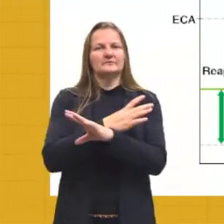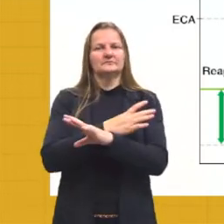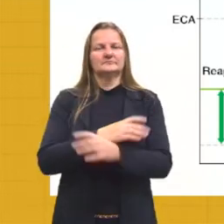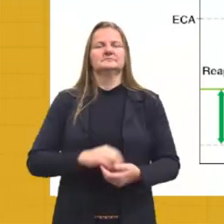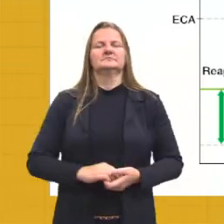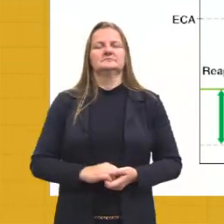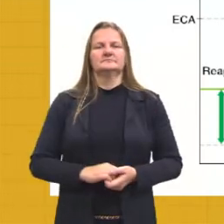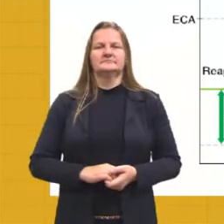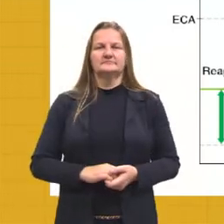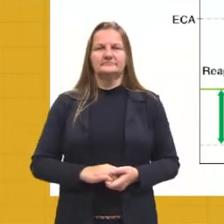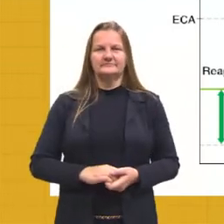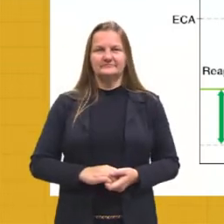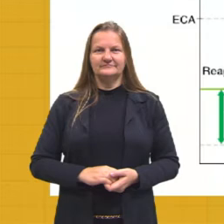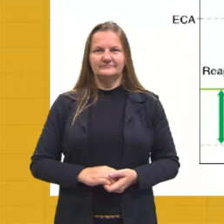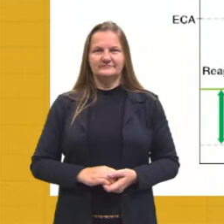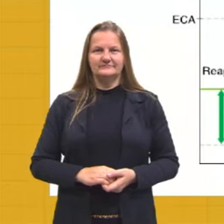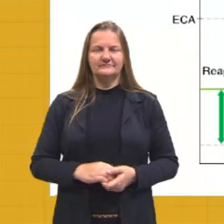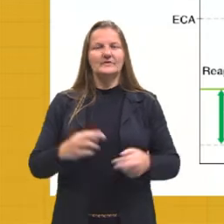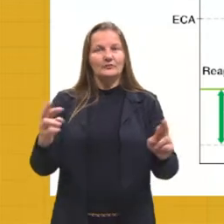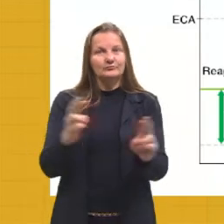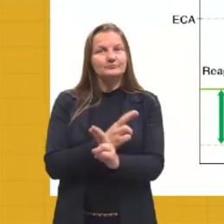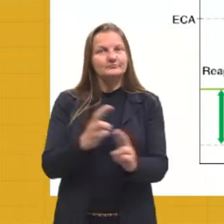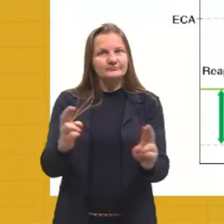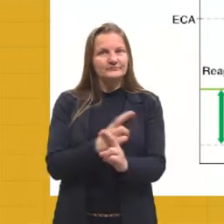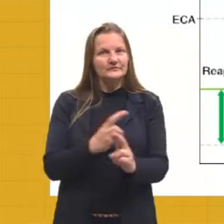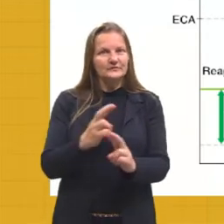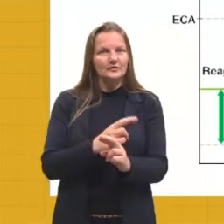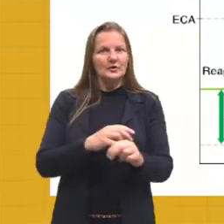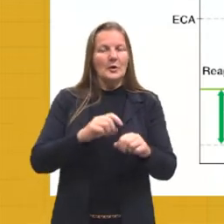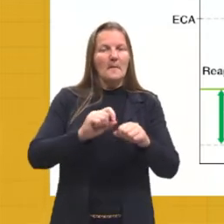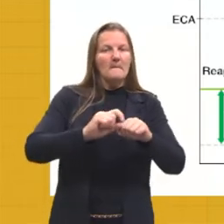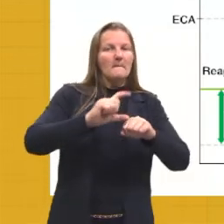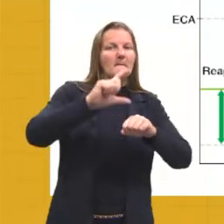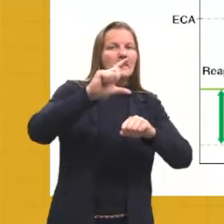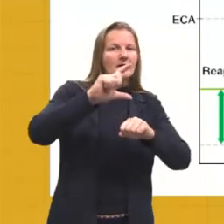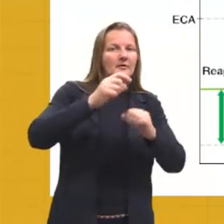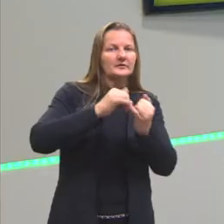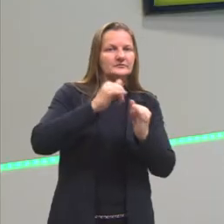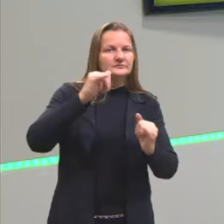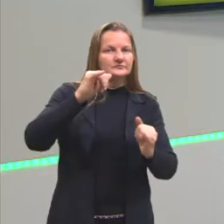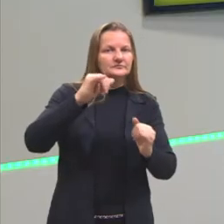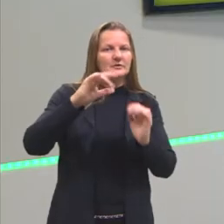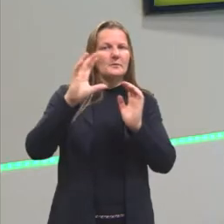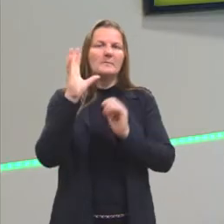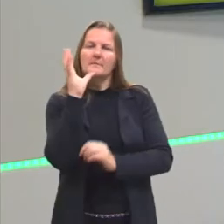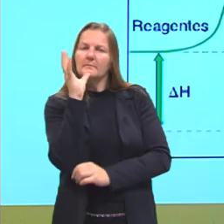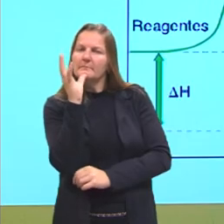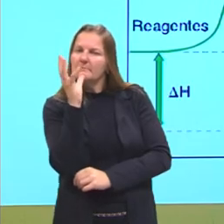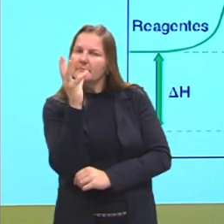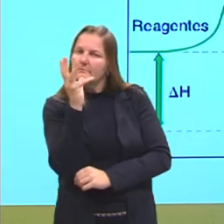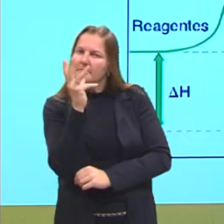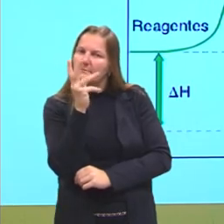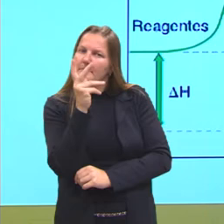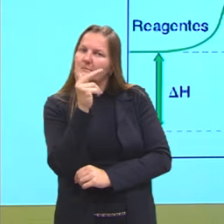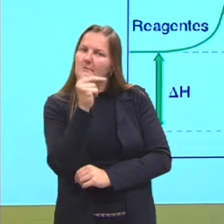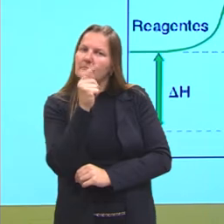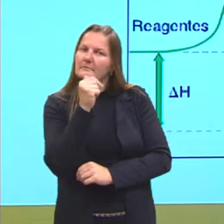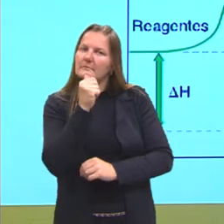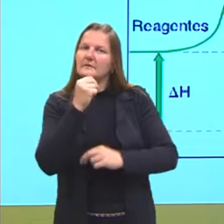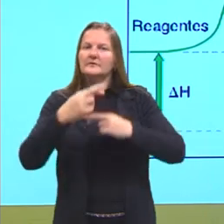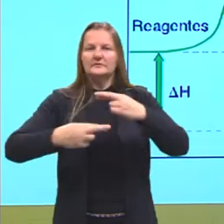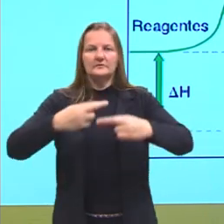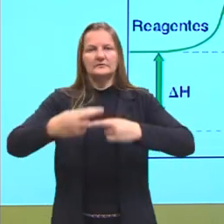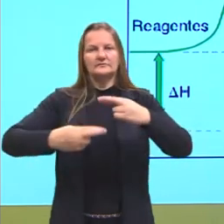é relacionável, né? Quanto maior a energia de ativação, mais lenta a